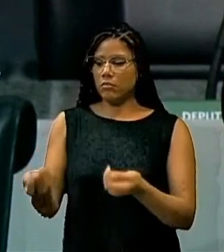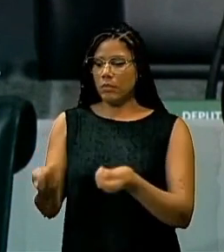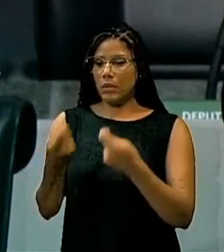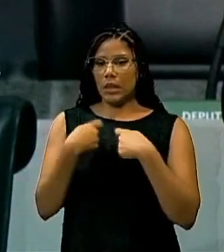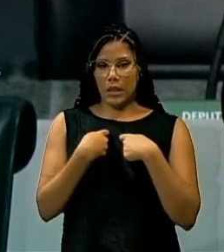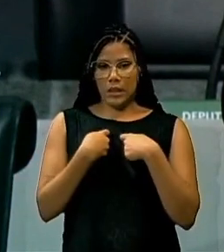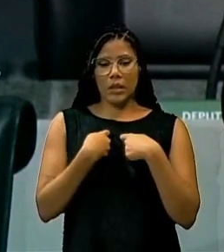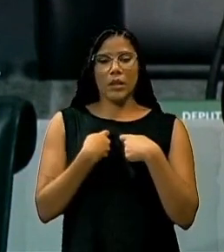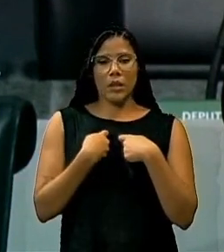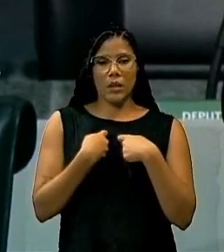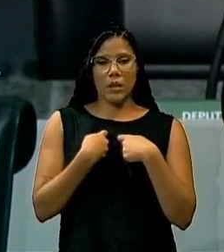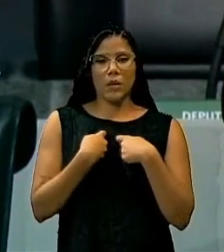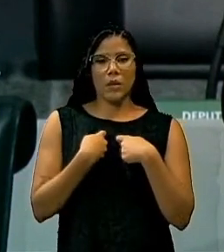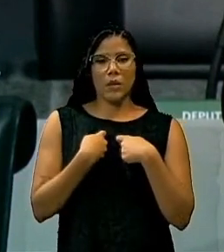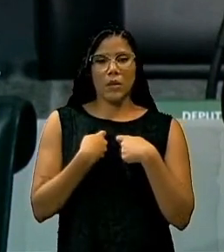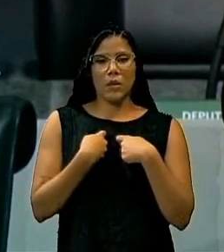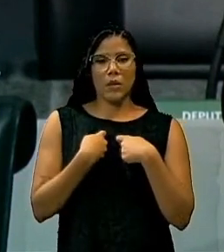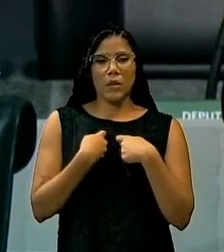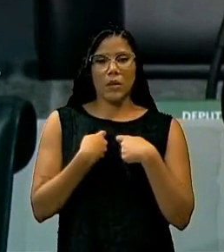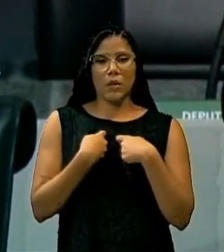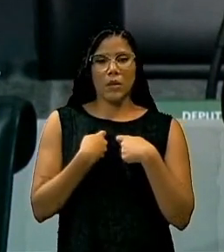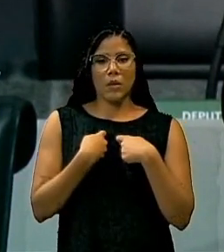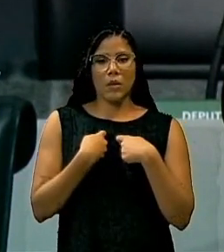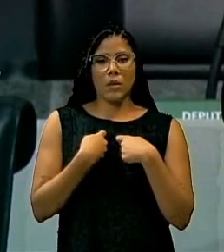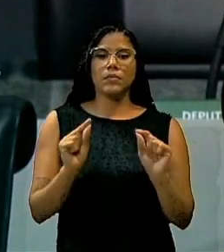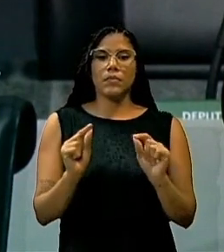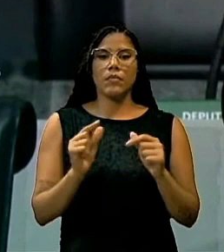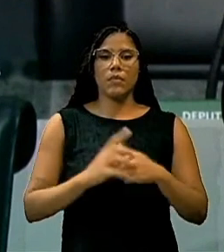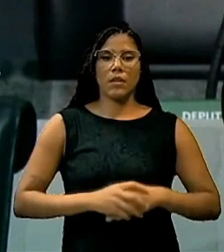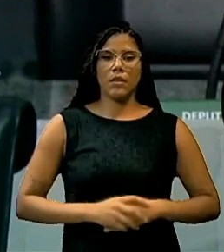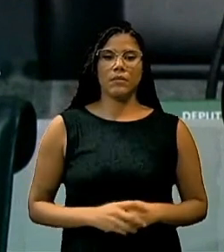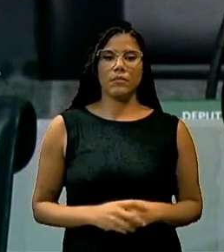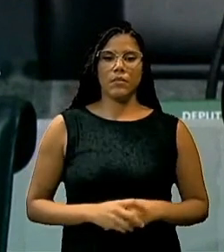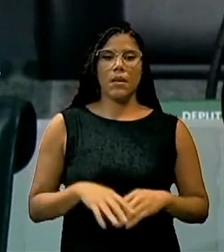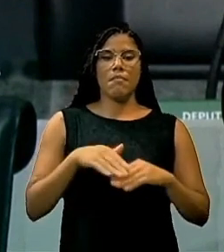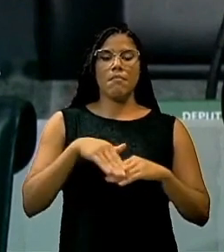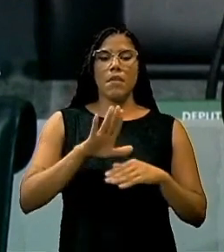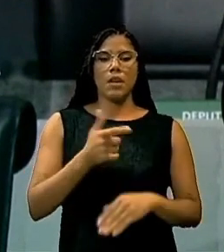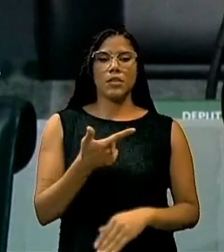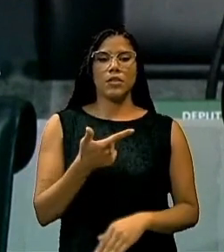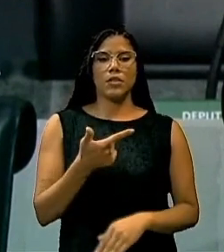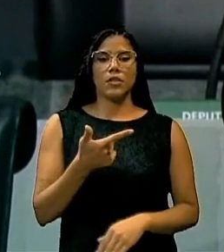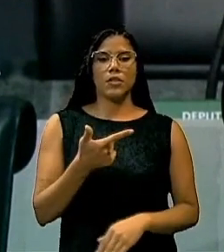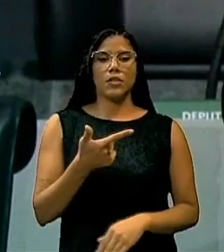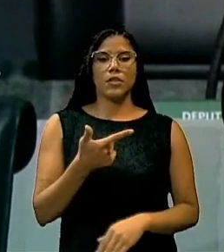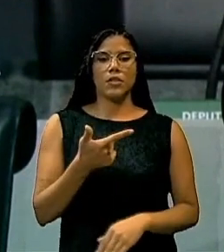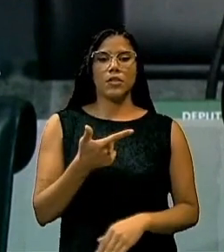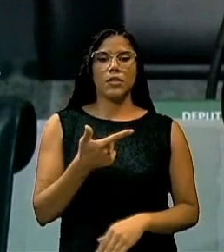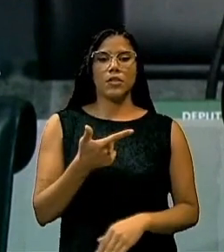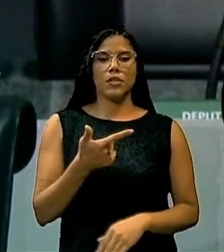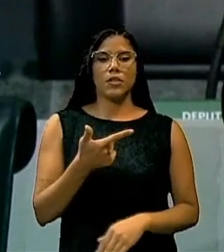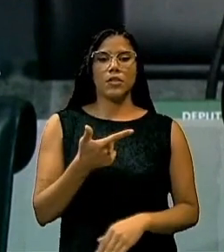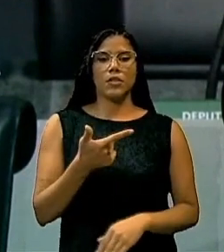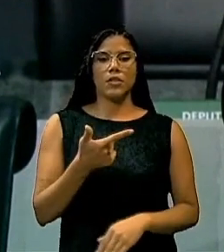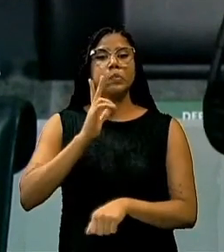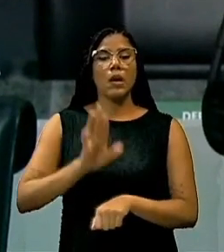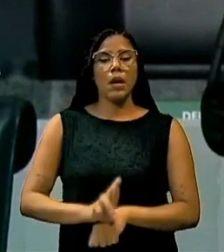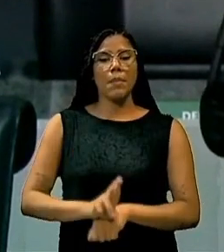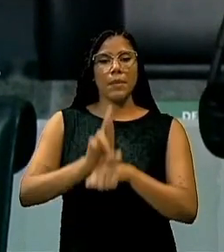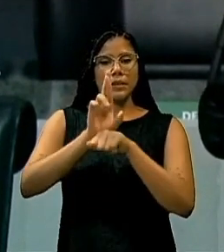e colocadas pelos mais de 9 milhões de cearenses, para representá-los.